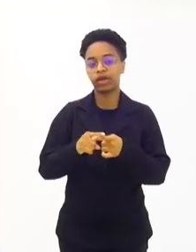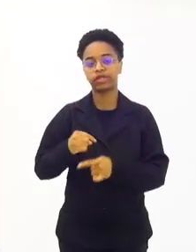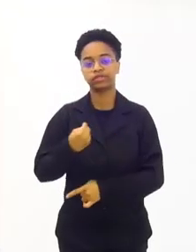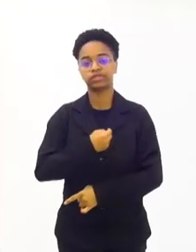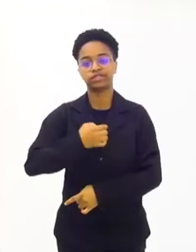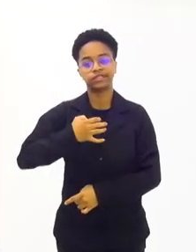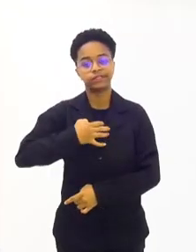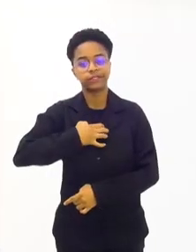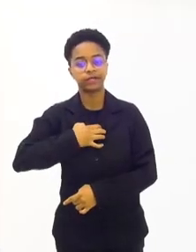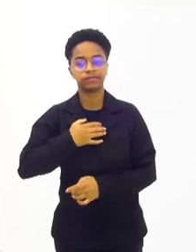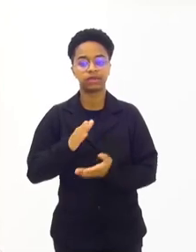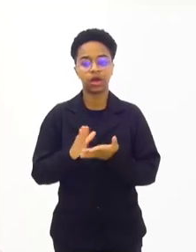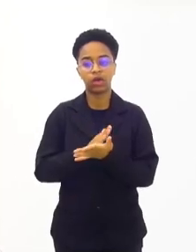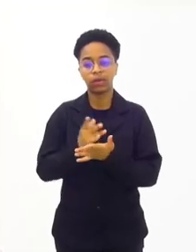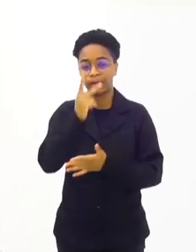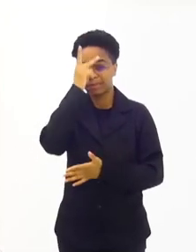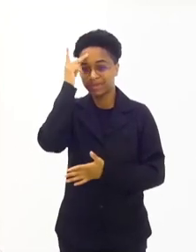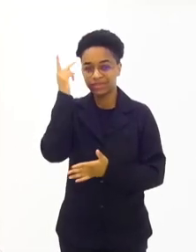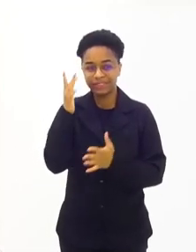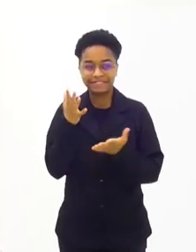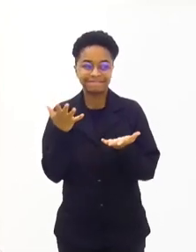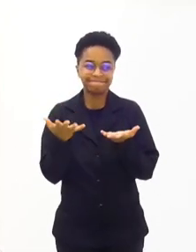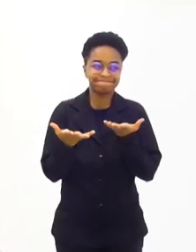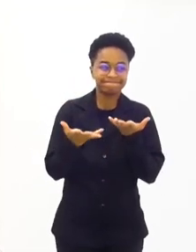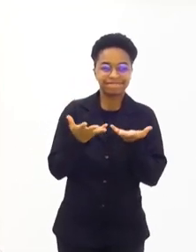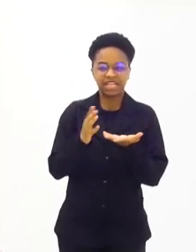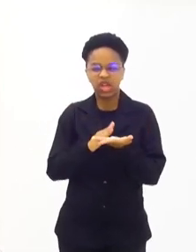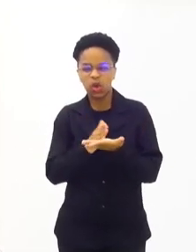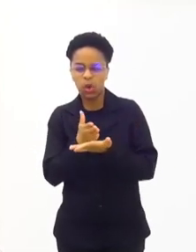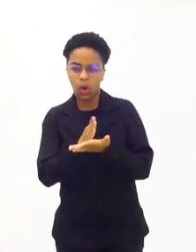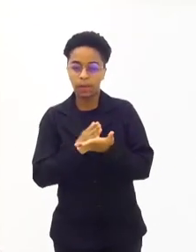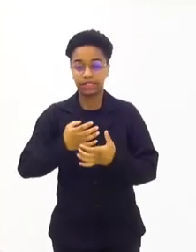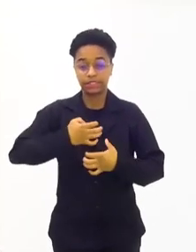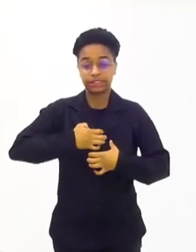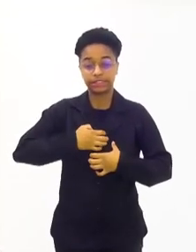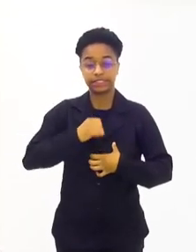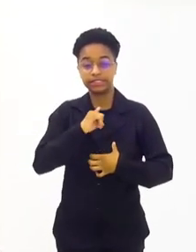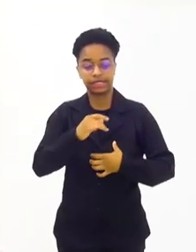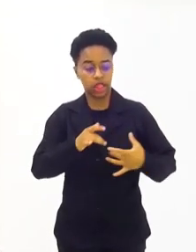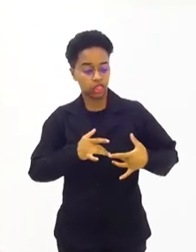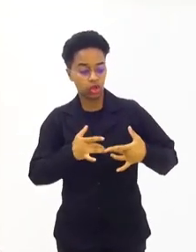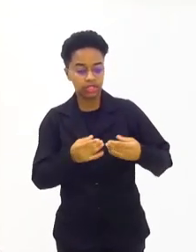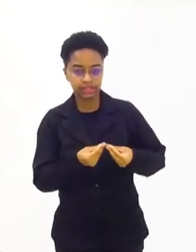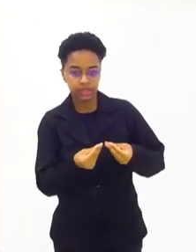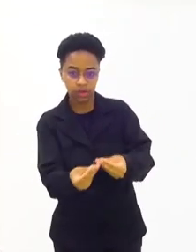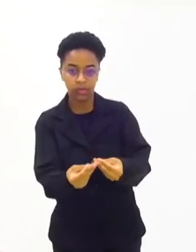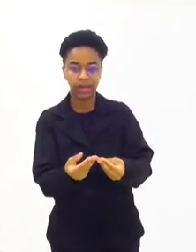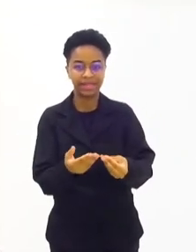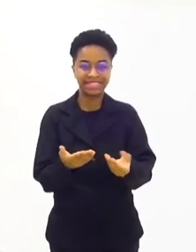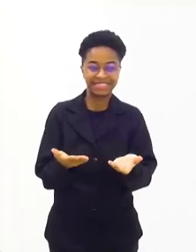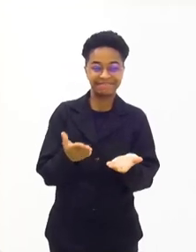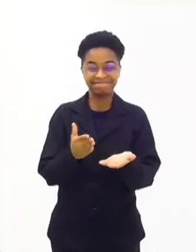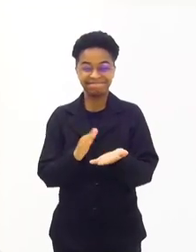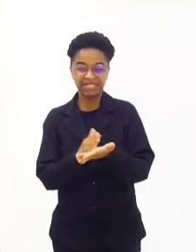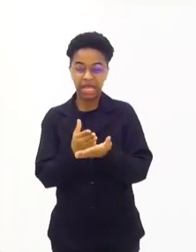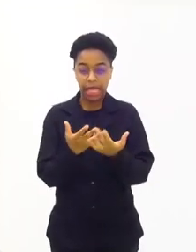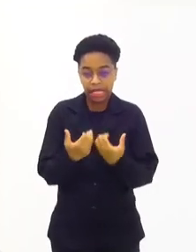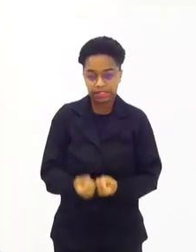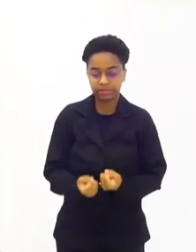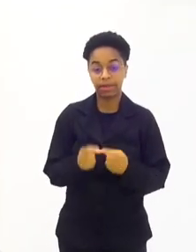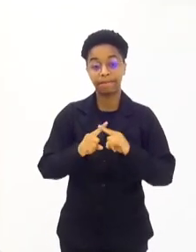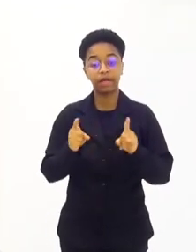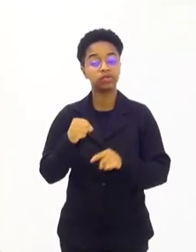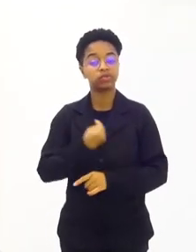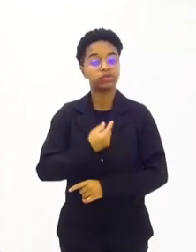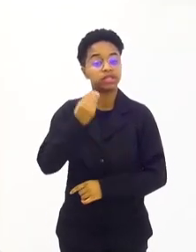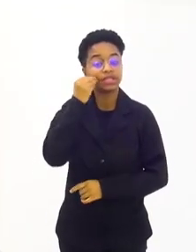A gente sente assim, tem algumas pessoas muito reticentes quando nós damos qualquer doação e receber aquela doação. E a gente tenta